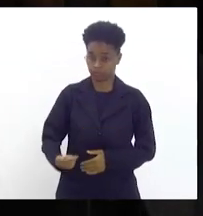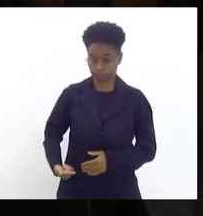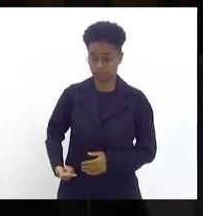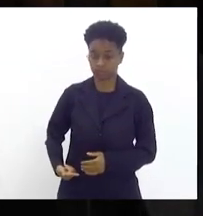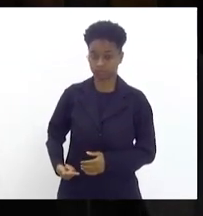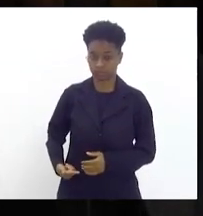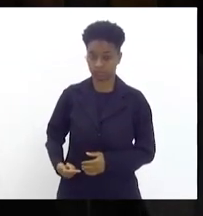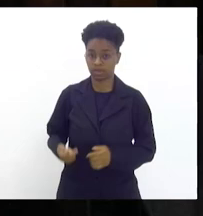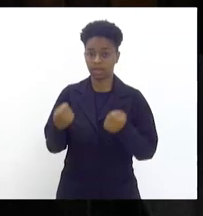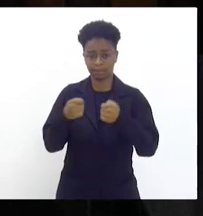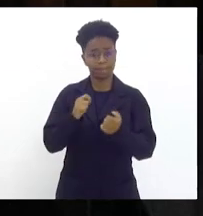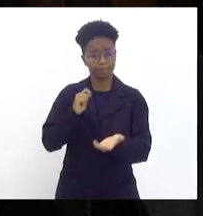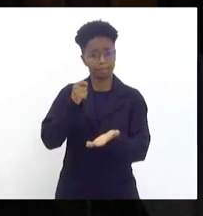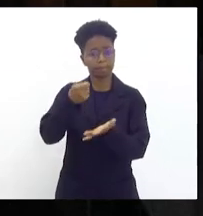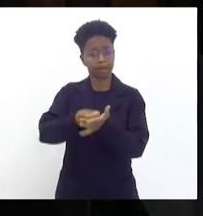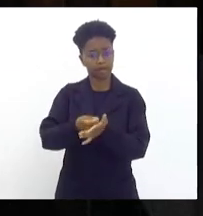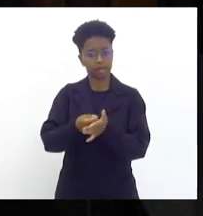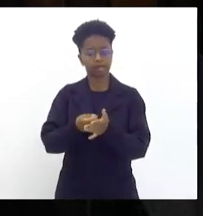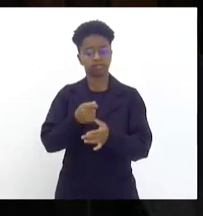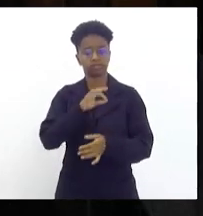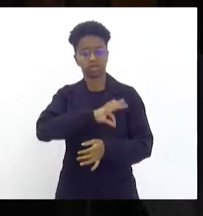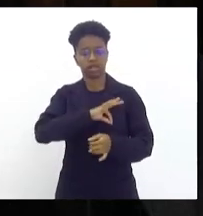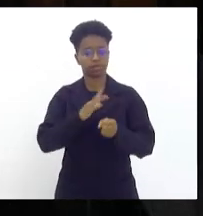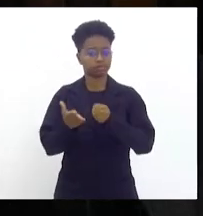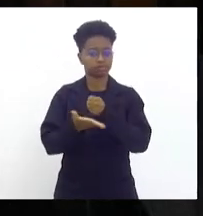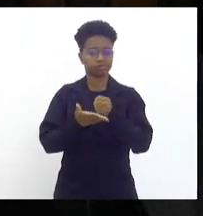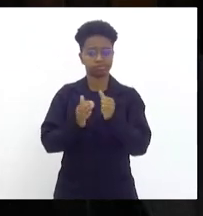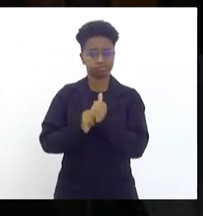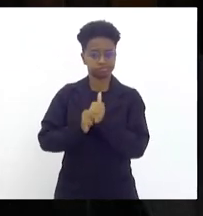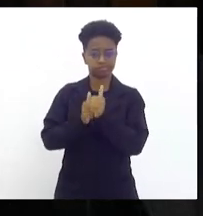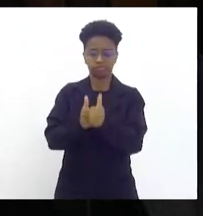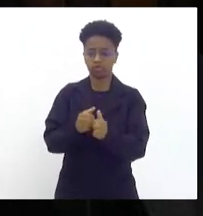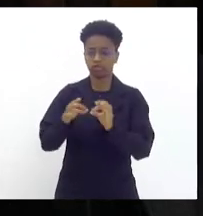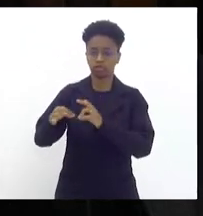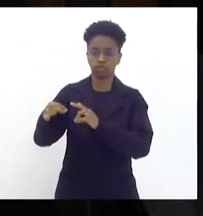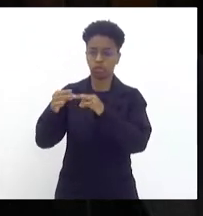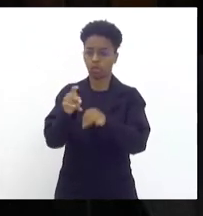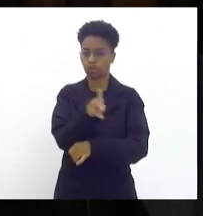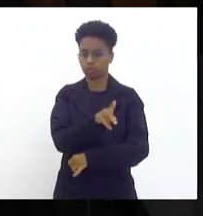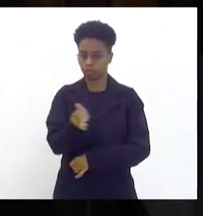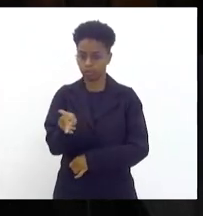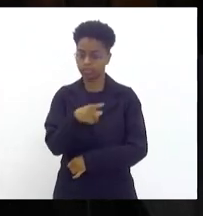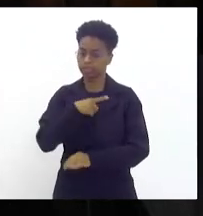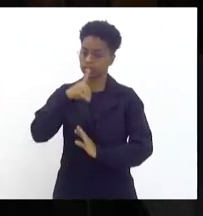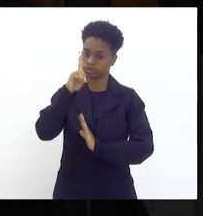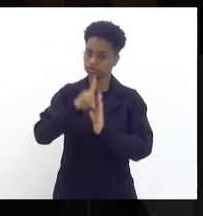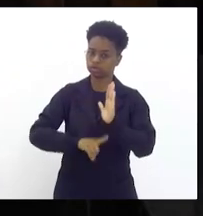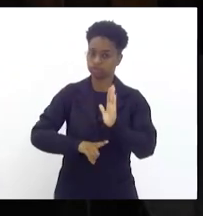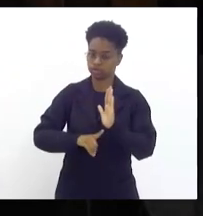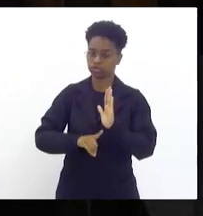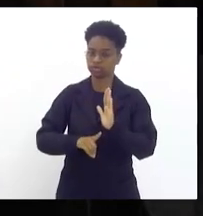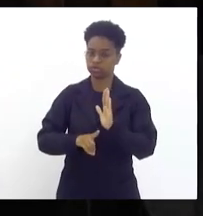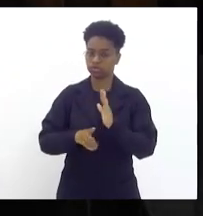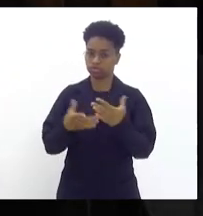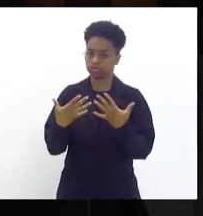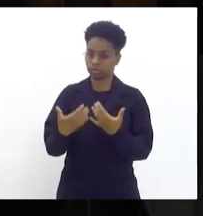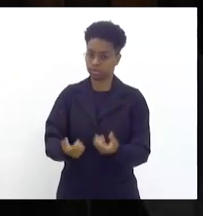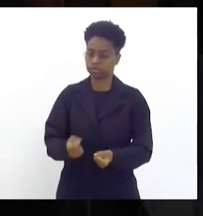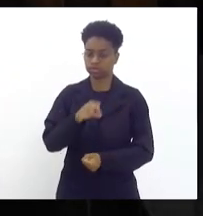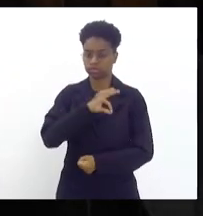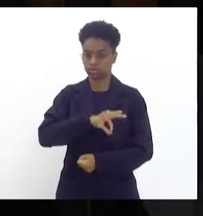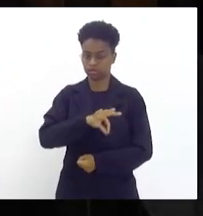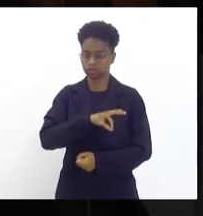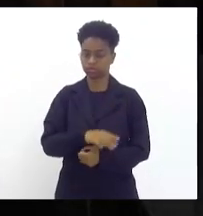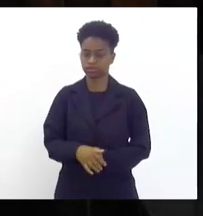pague o piso nacional do magistério a todos os professores que tem seu direito legítimo em receber esse piso